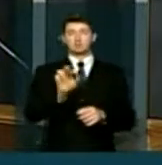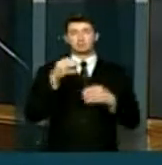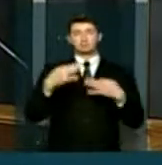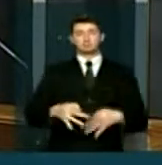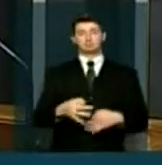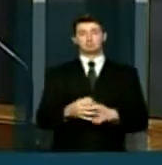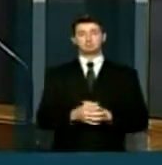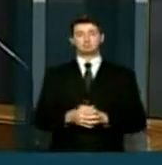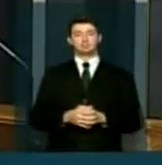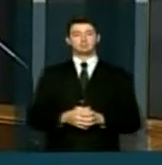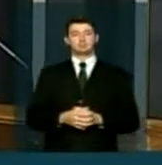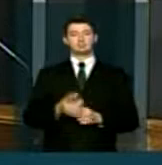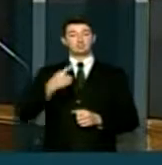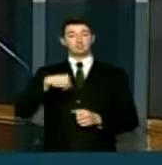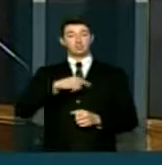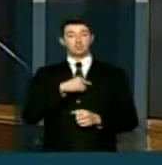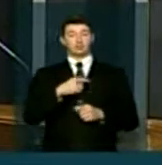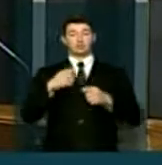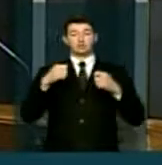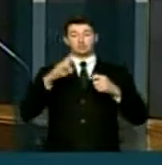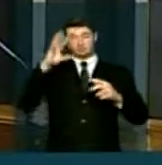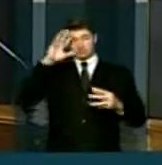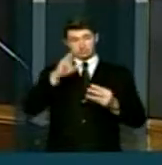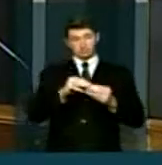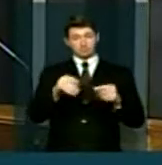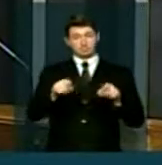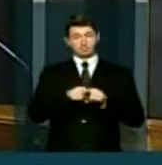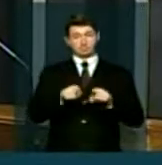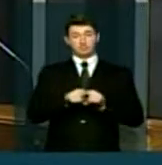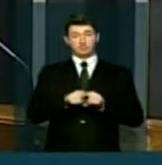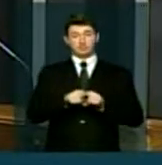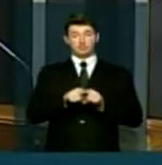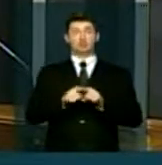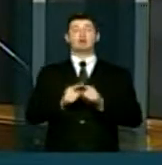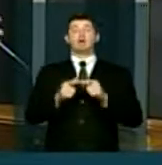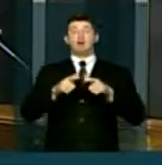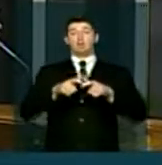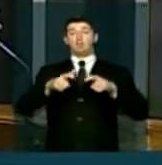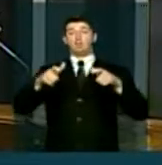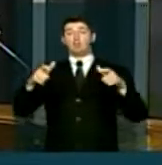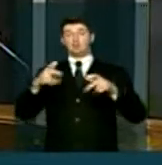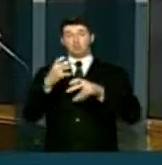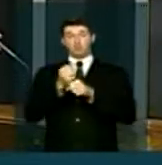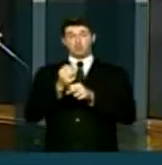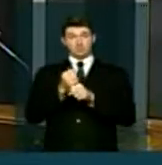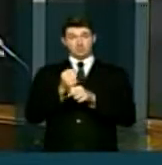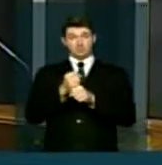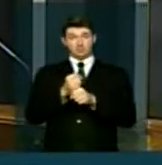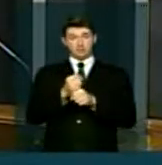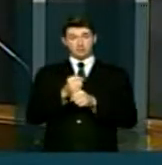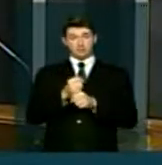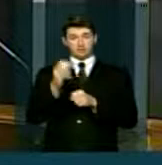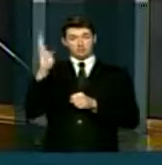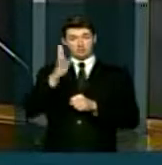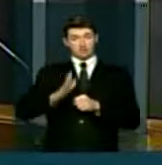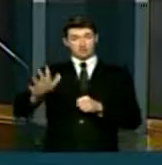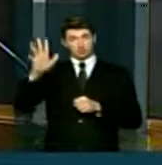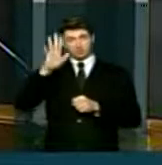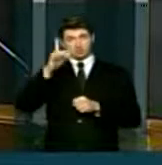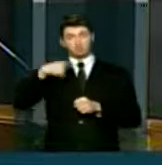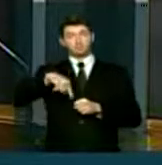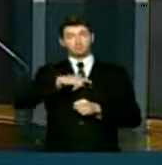seja efetiva. Nós temos que compreender também que além da ampliação do orçamento nacional,